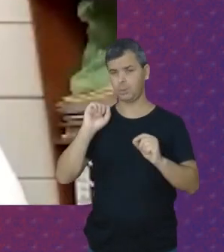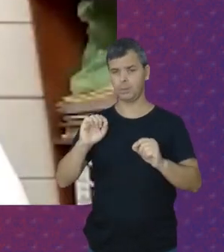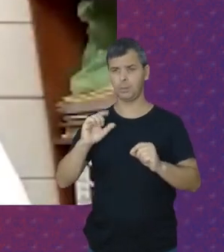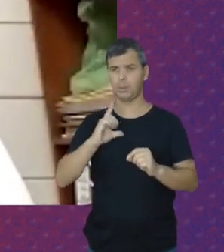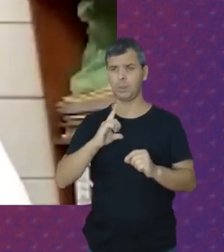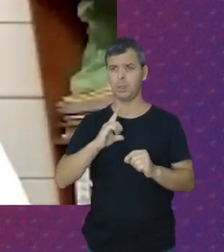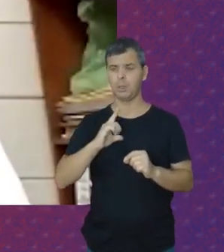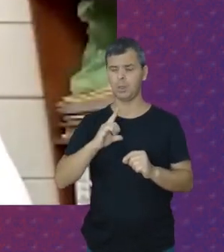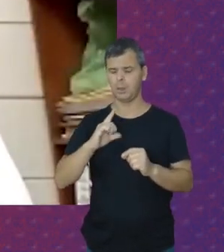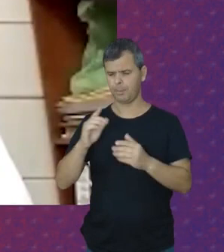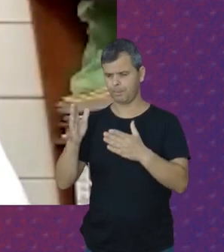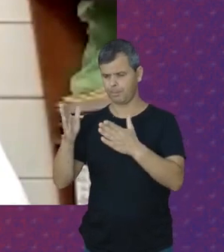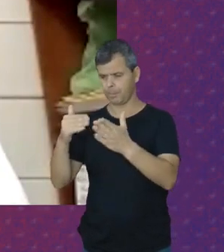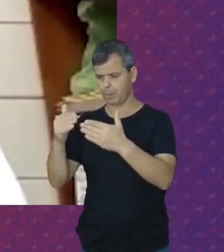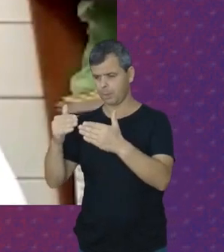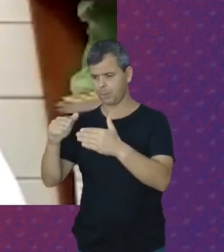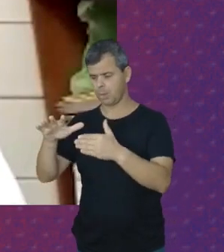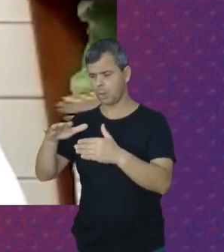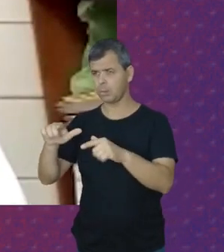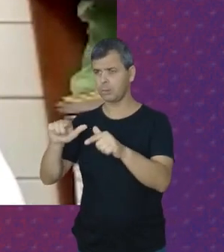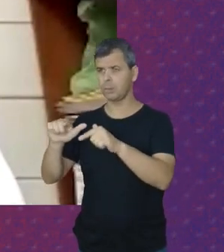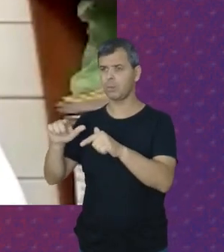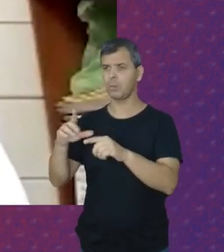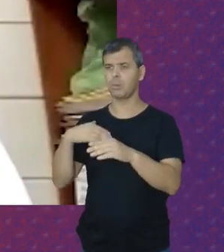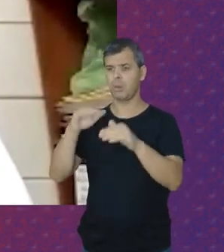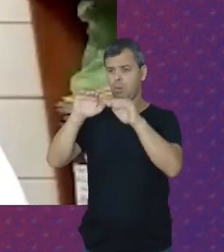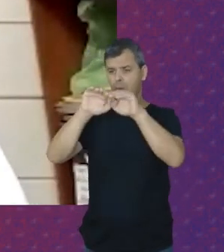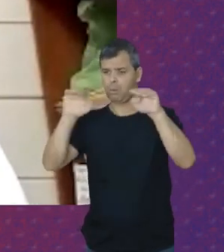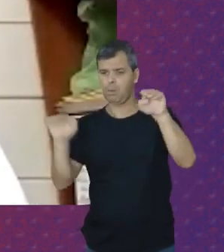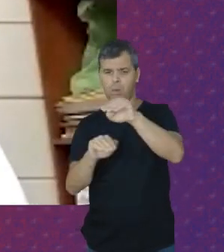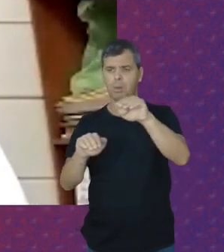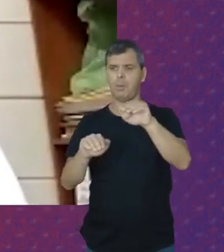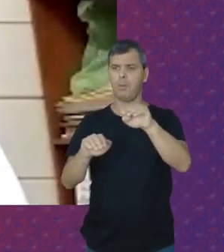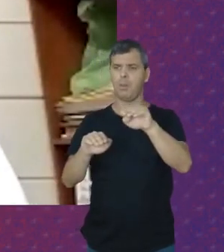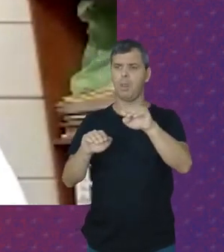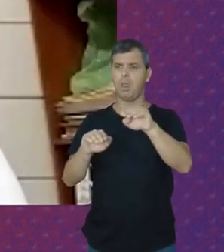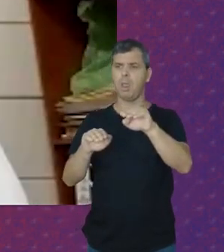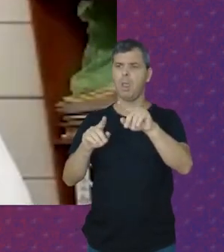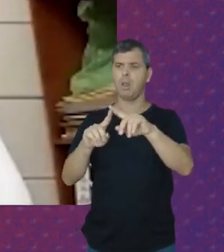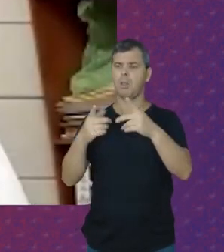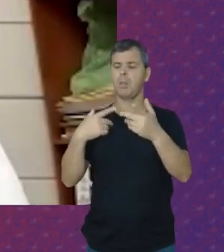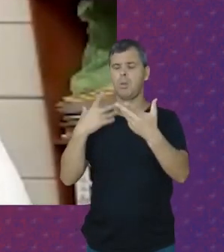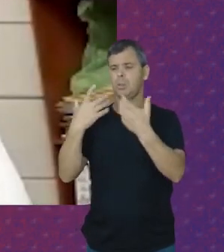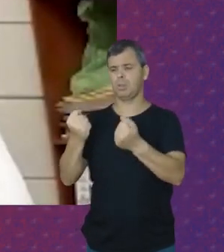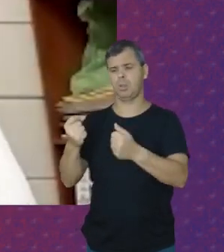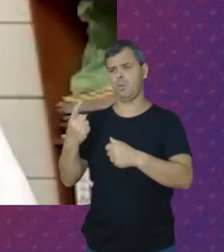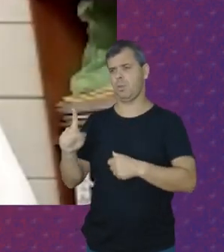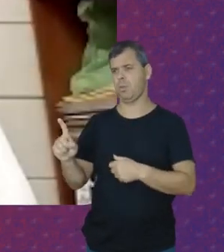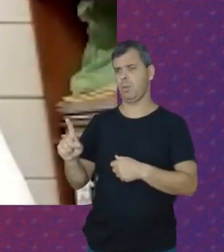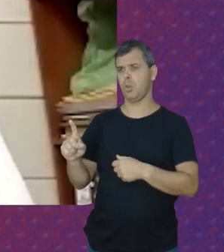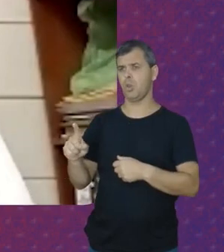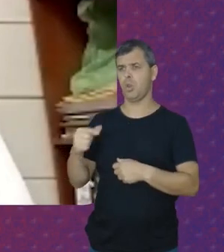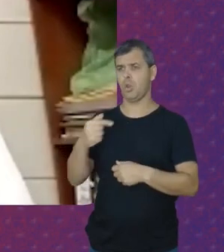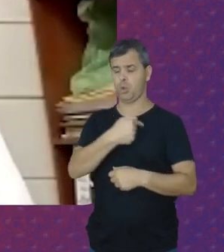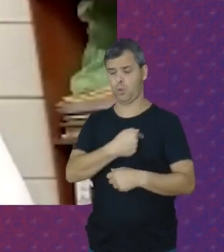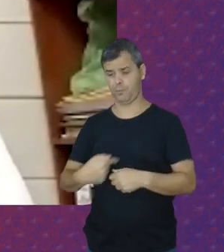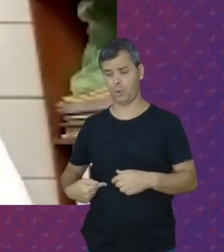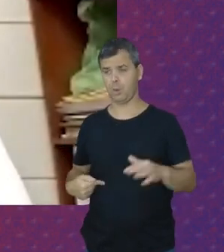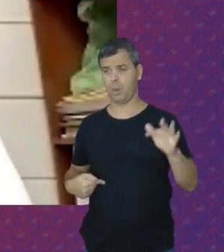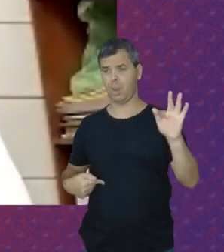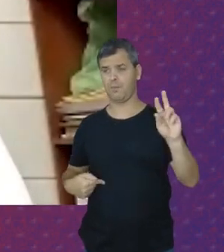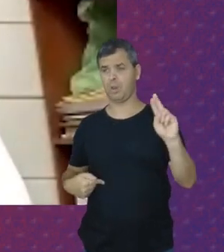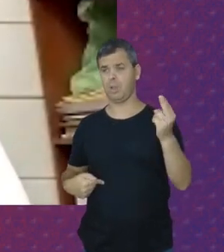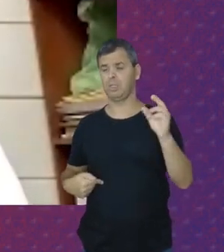conversaram Os trabalhadores Disseram Que isso era Desigual Era discriminação Não aceitável O que o governo FHC fez